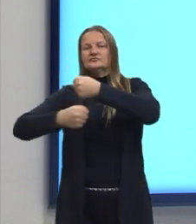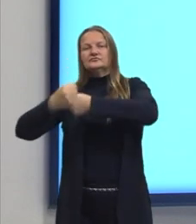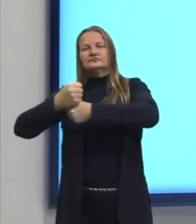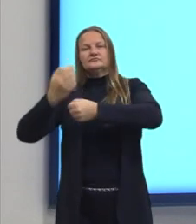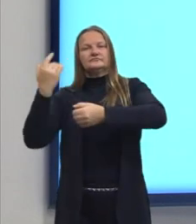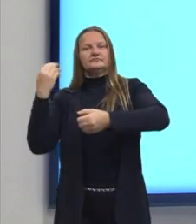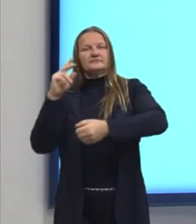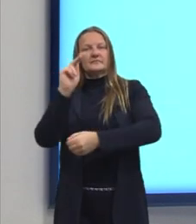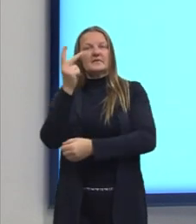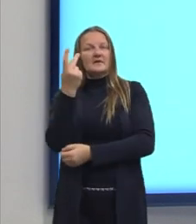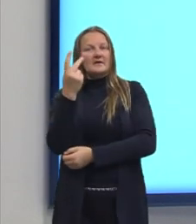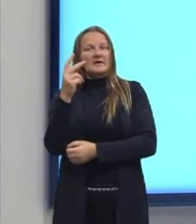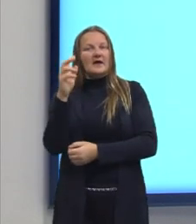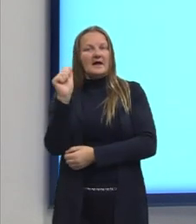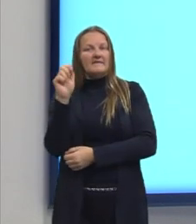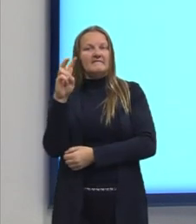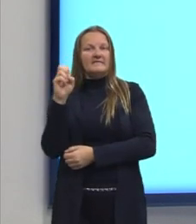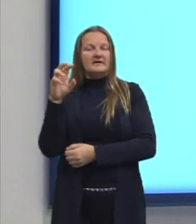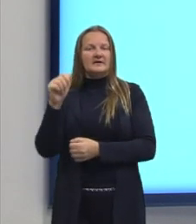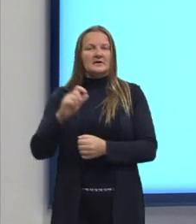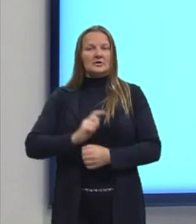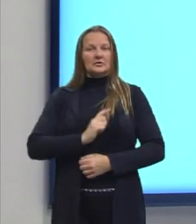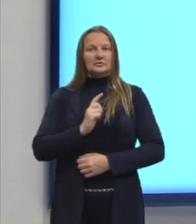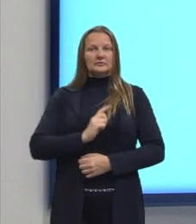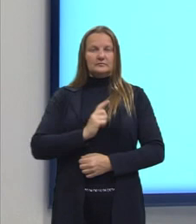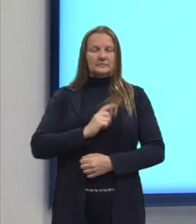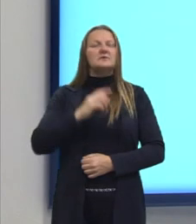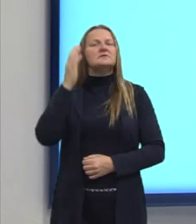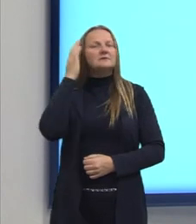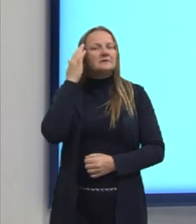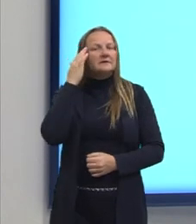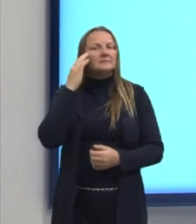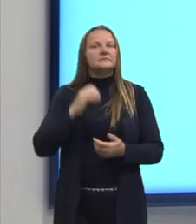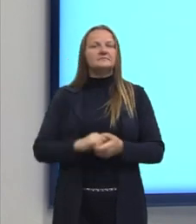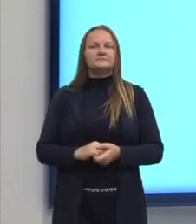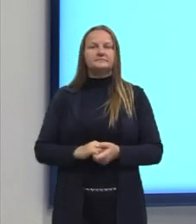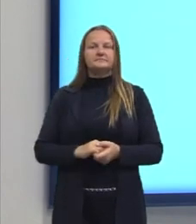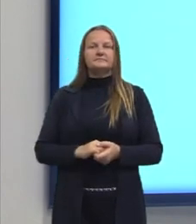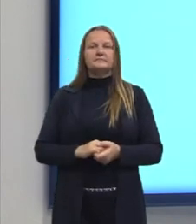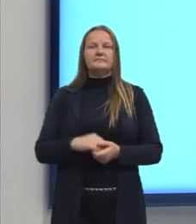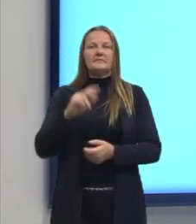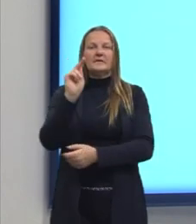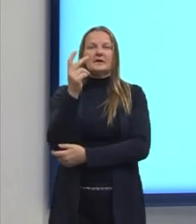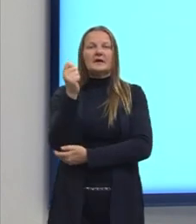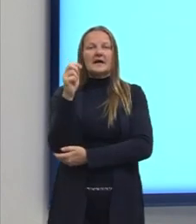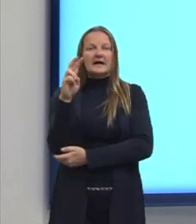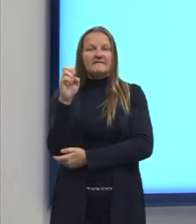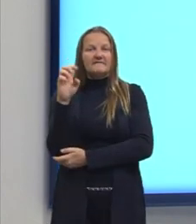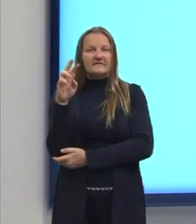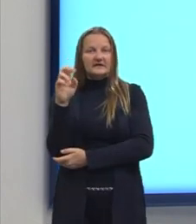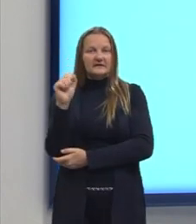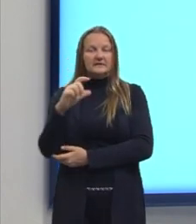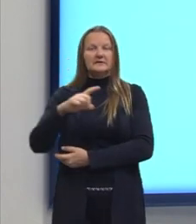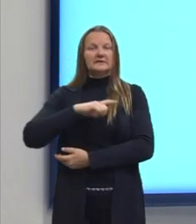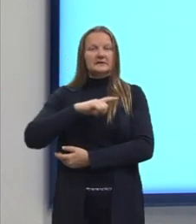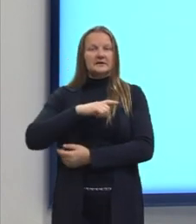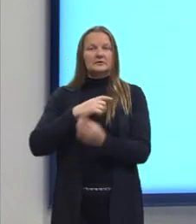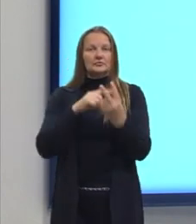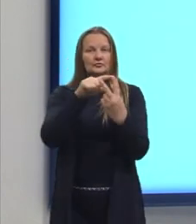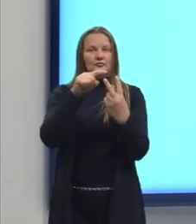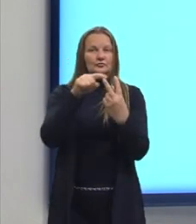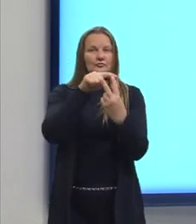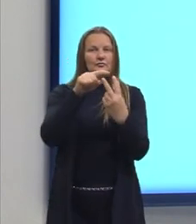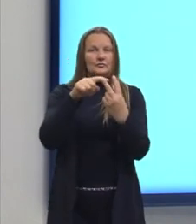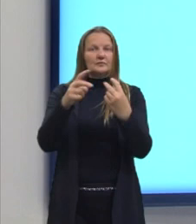a gente tem conhecimento gramatical, a gente sabe que os verbos haver e ter, os dois,